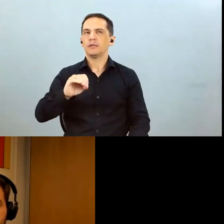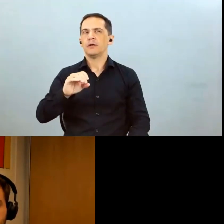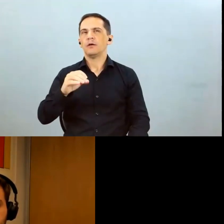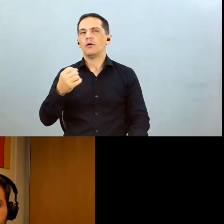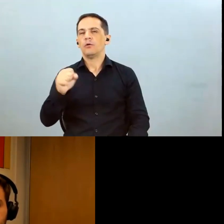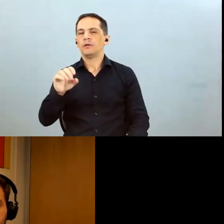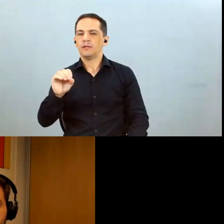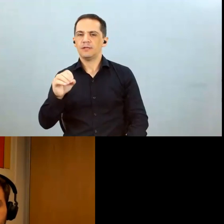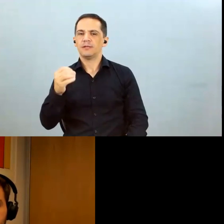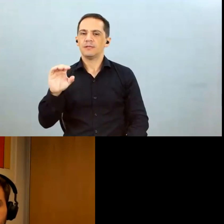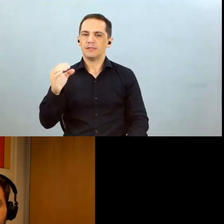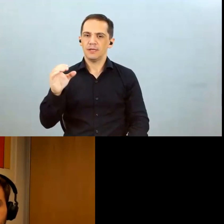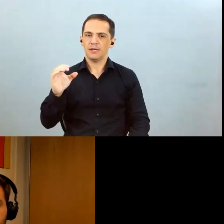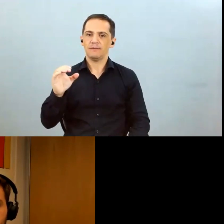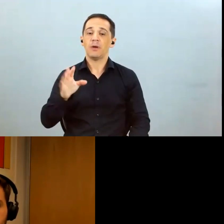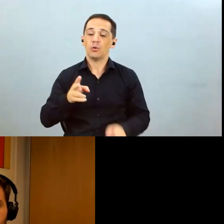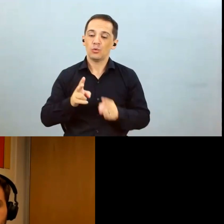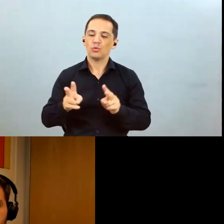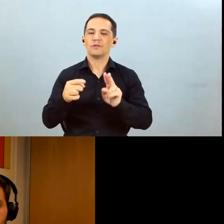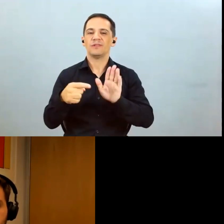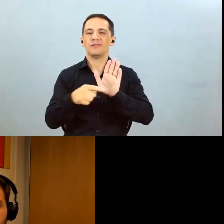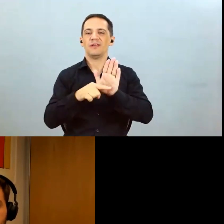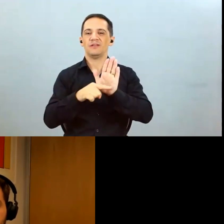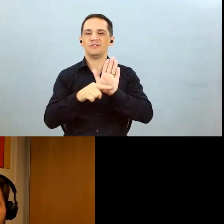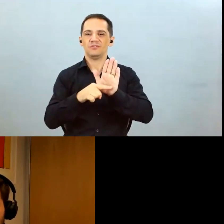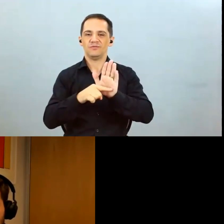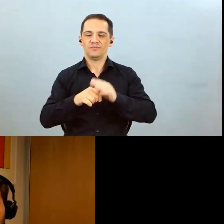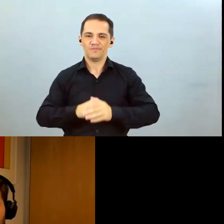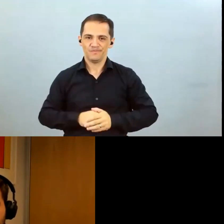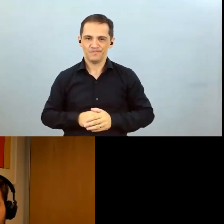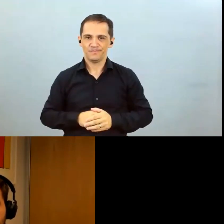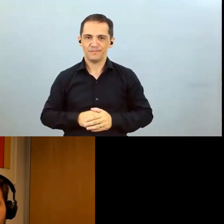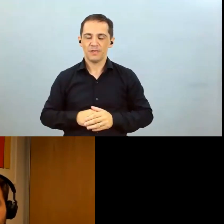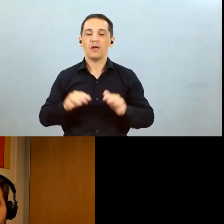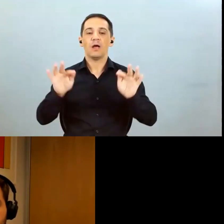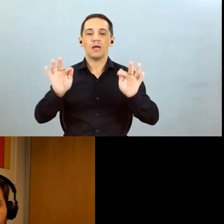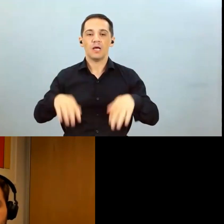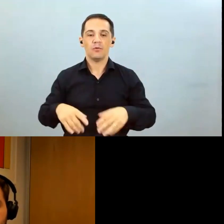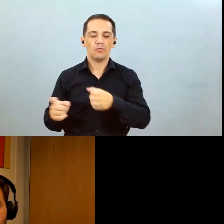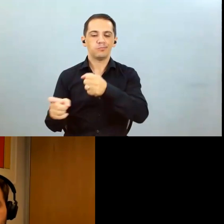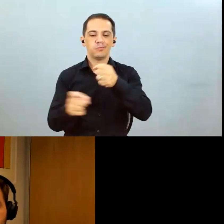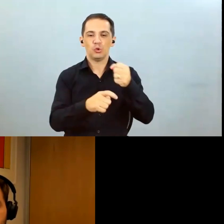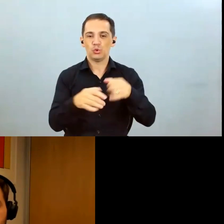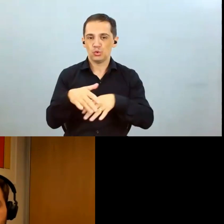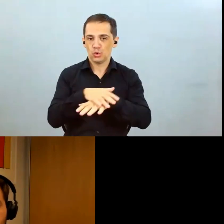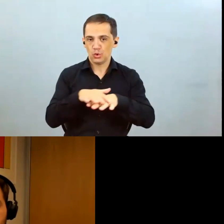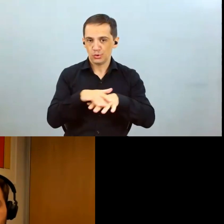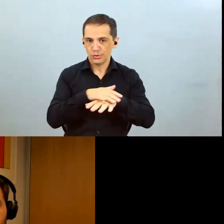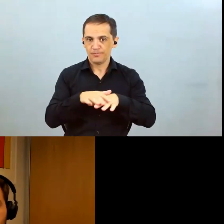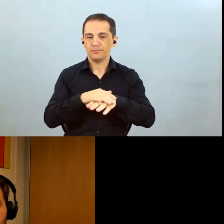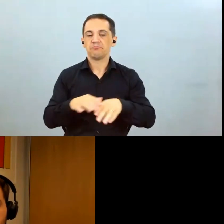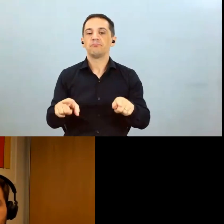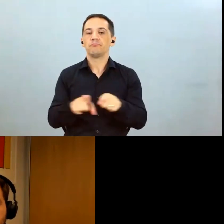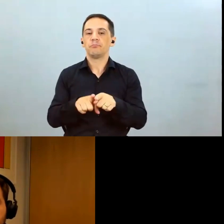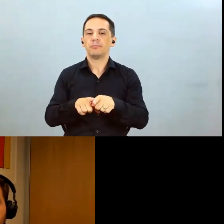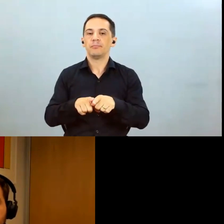negativo está em uma fase de recuperação que acabou a colheita da soja o que era necessário vender porque não tinha espaço onde